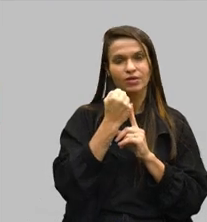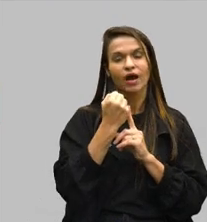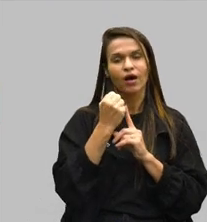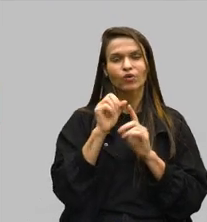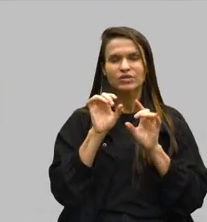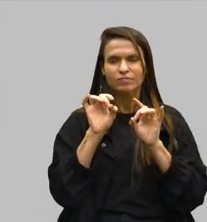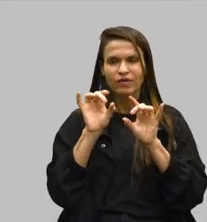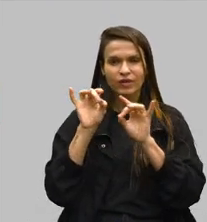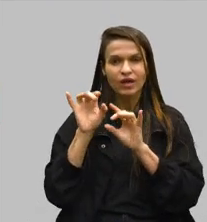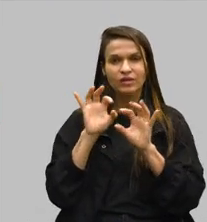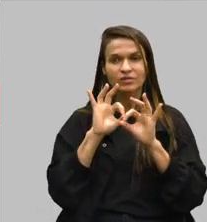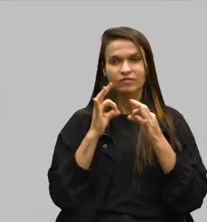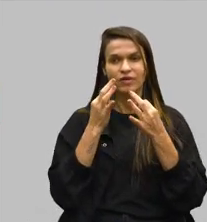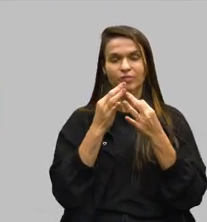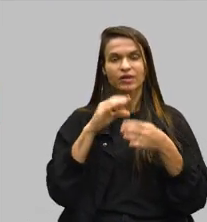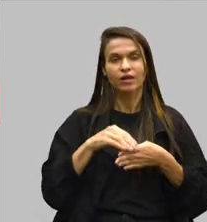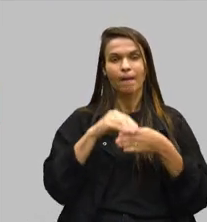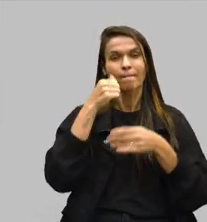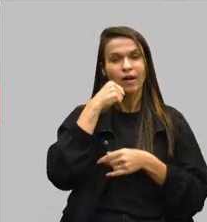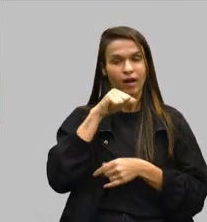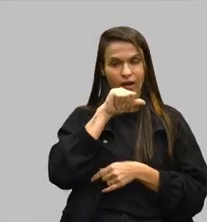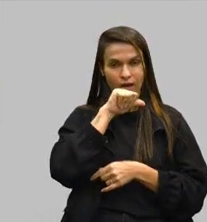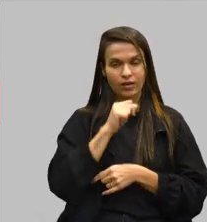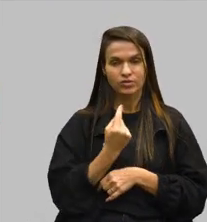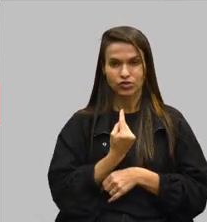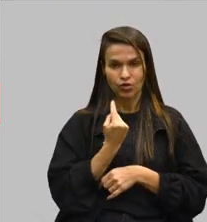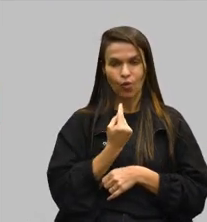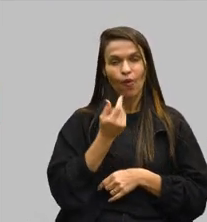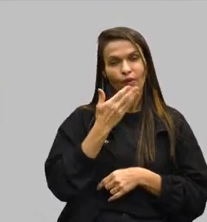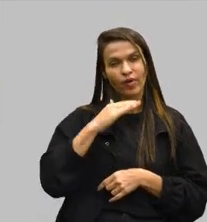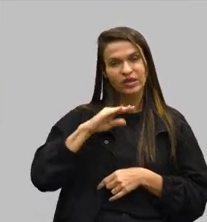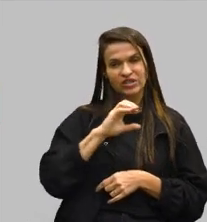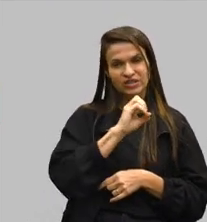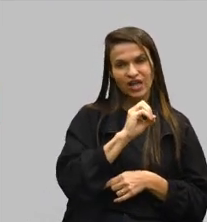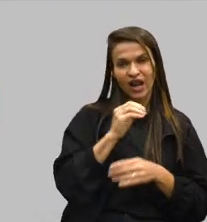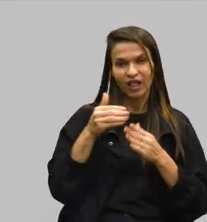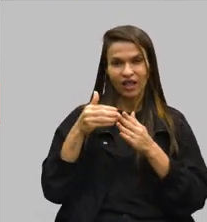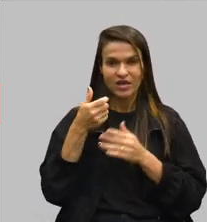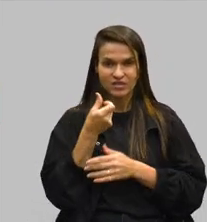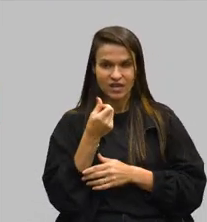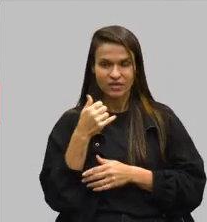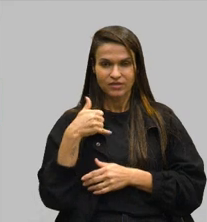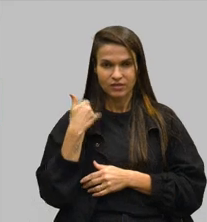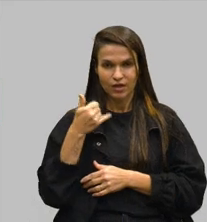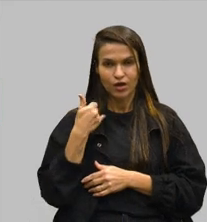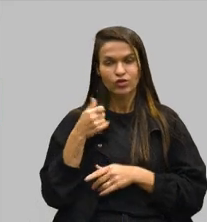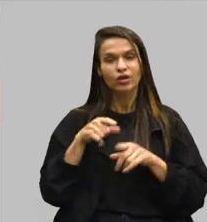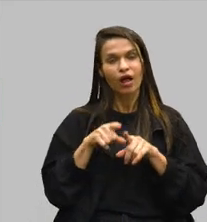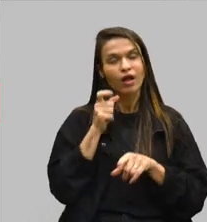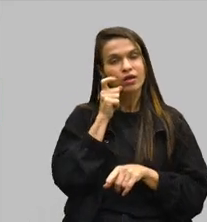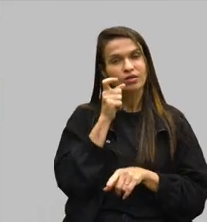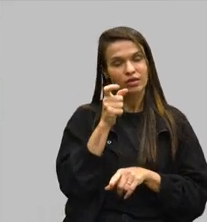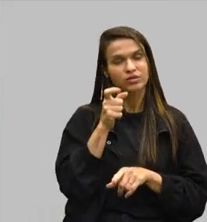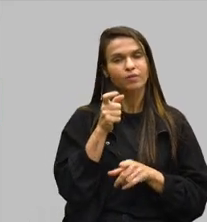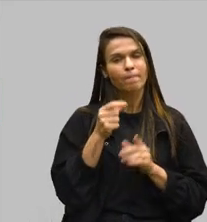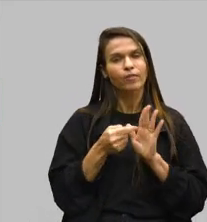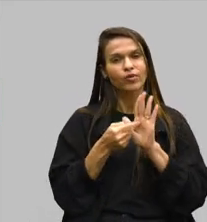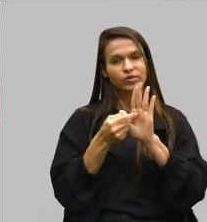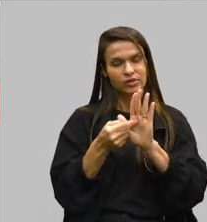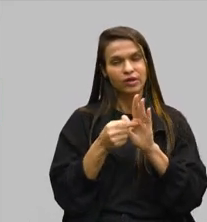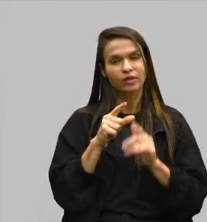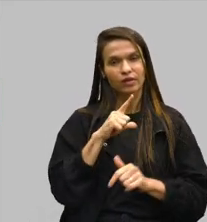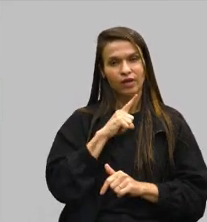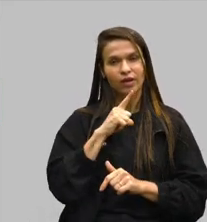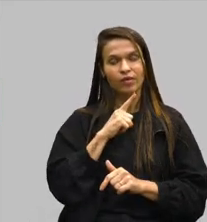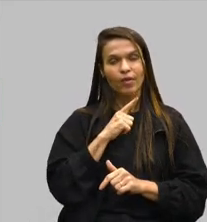aquelas famílias lideradas por mãe solo, com crianças de zero a seis anos. E também é interessante fazer esse recorte que nós temos